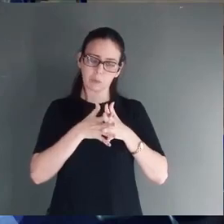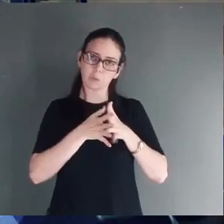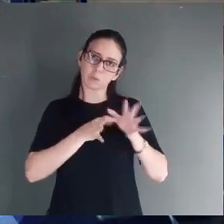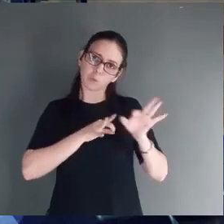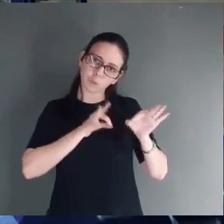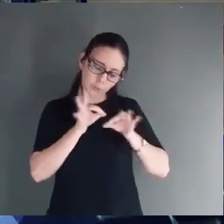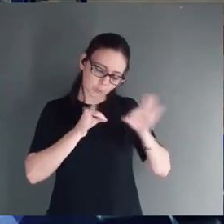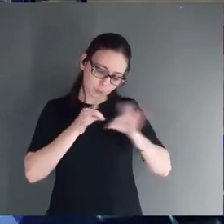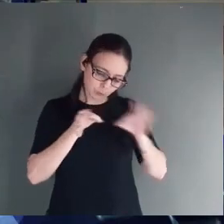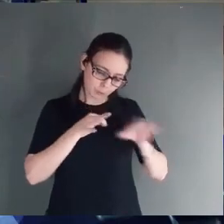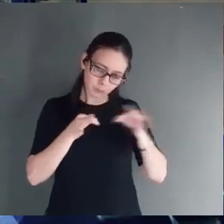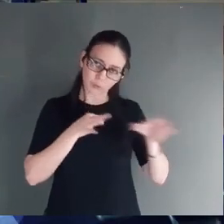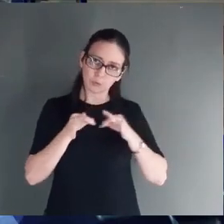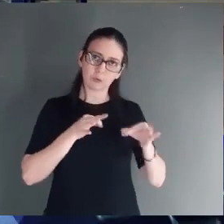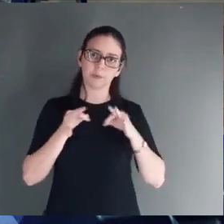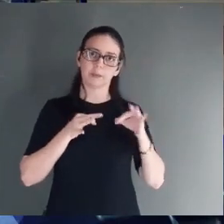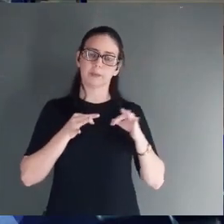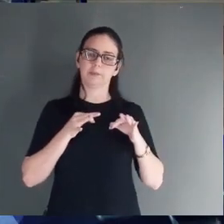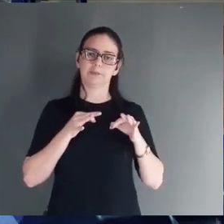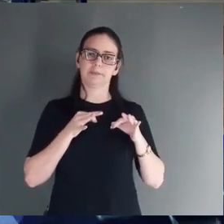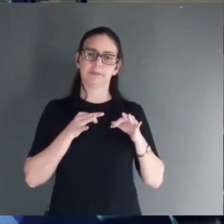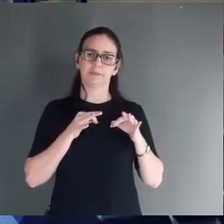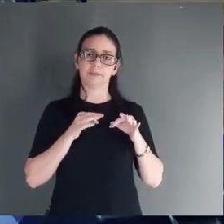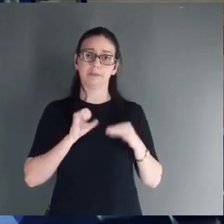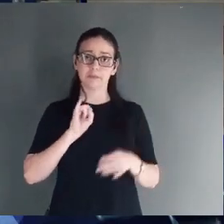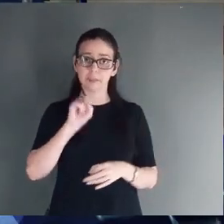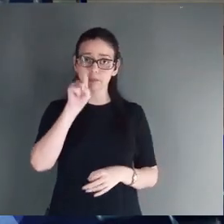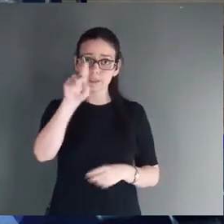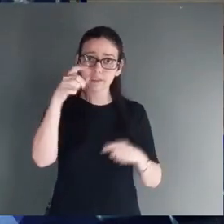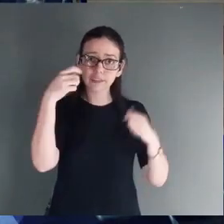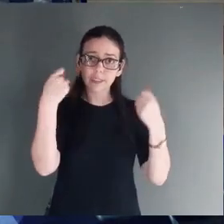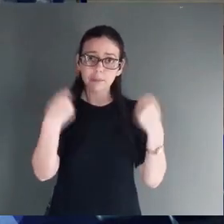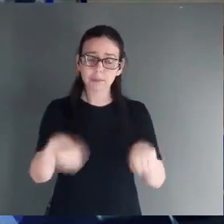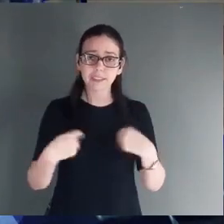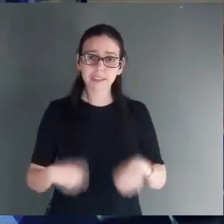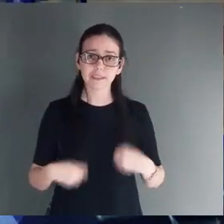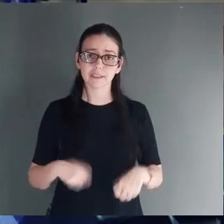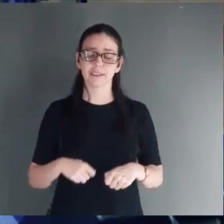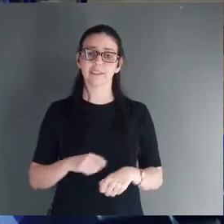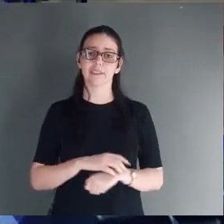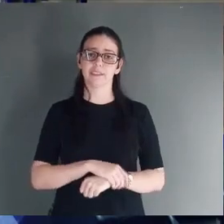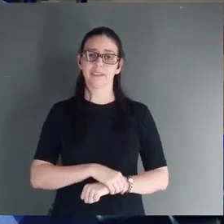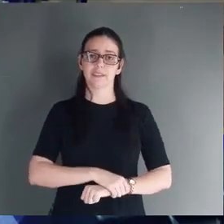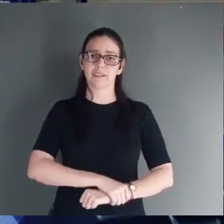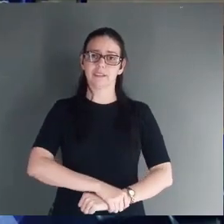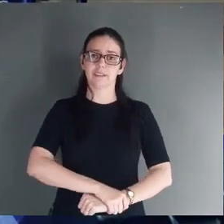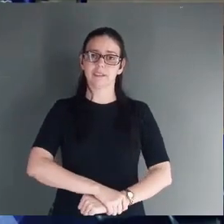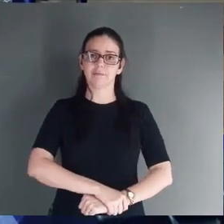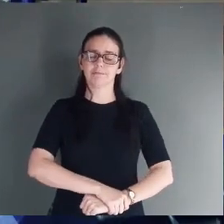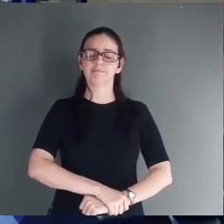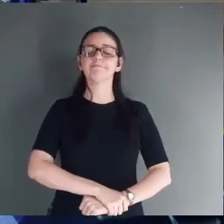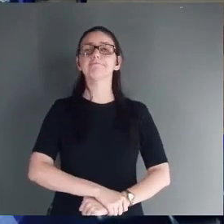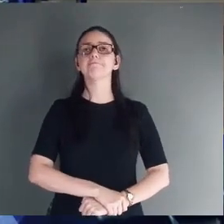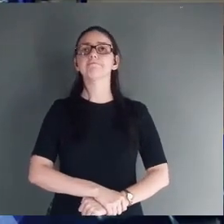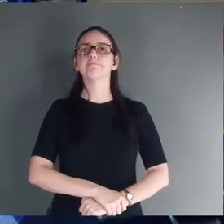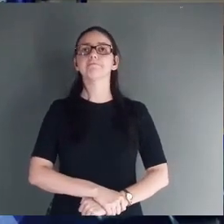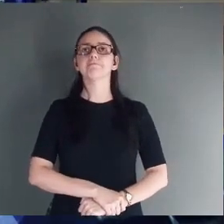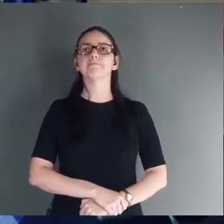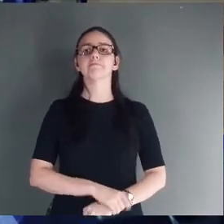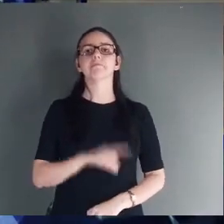Na sua bagunça. Se você precisa. Tomar uma decisão hoje de.